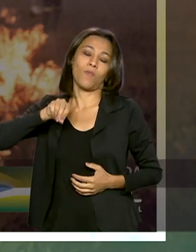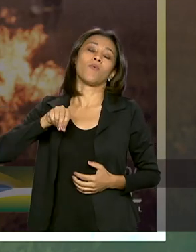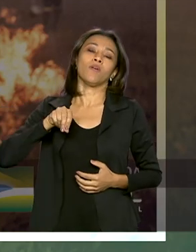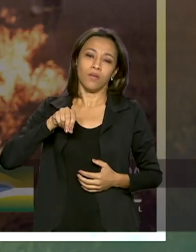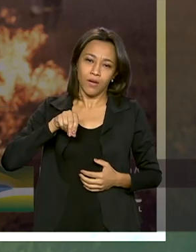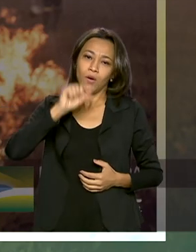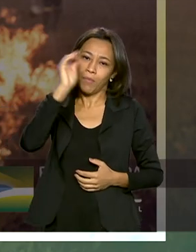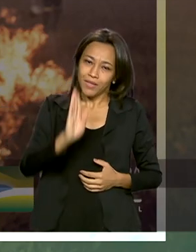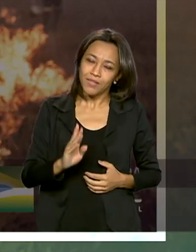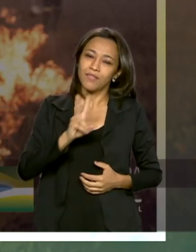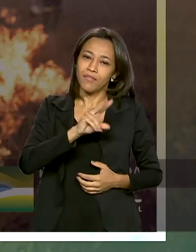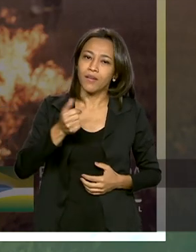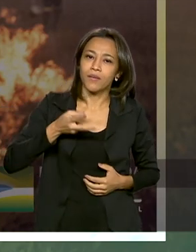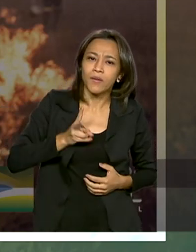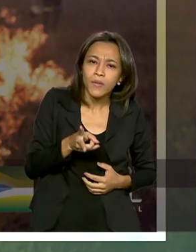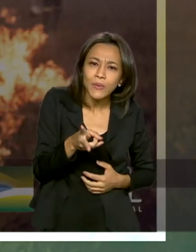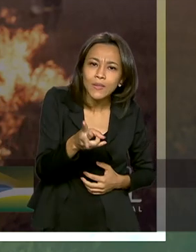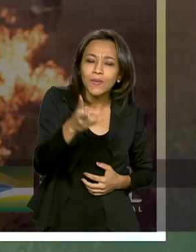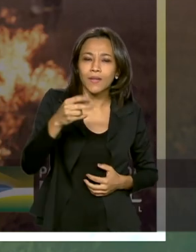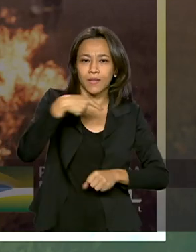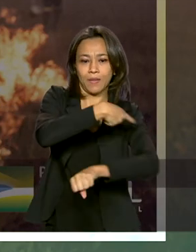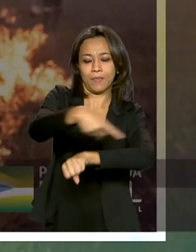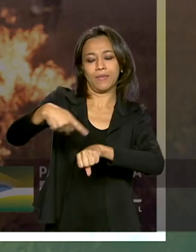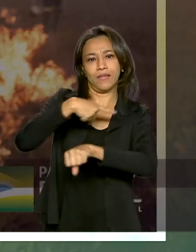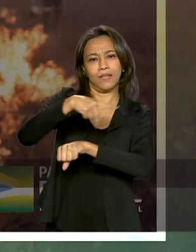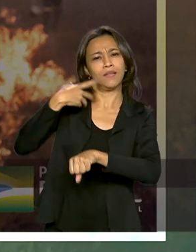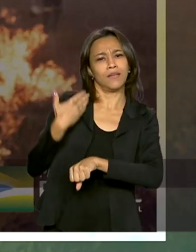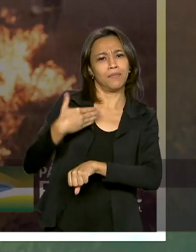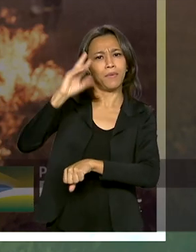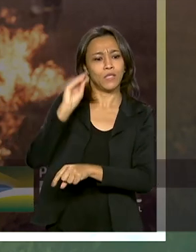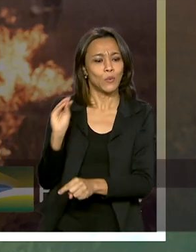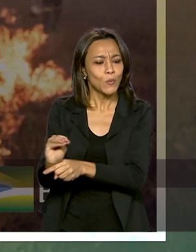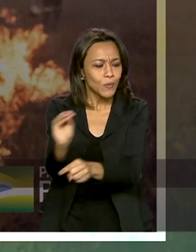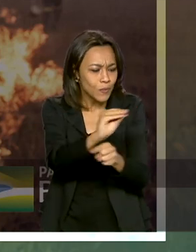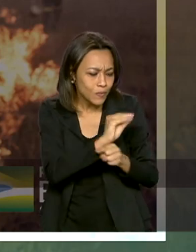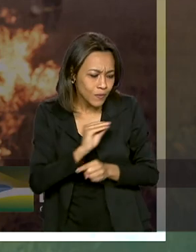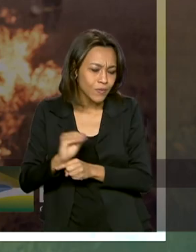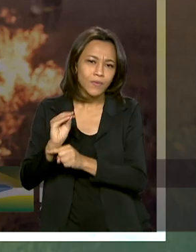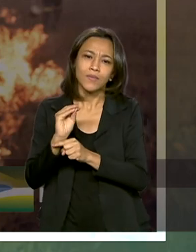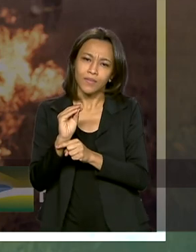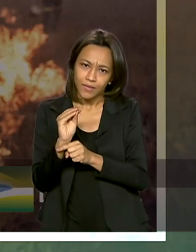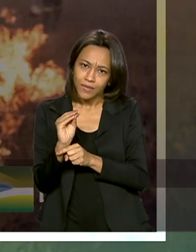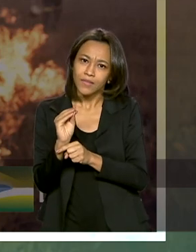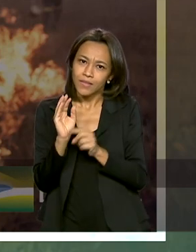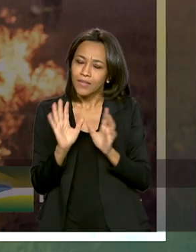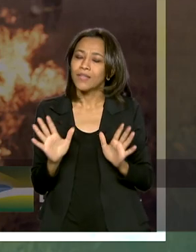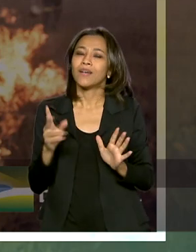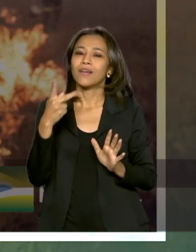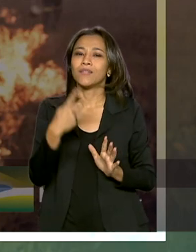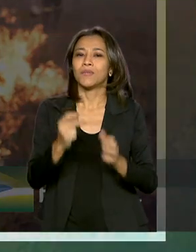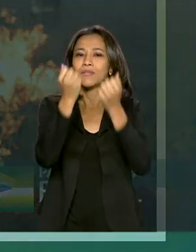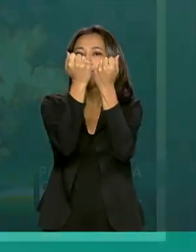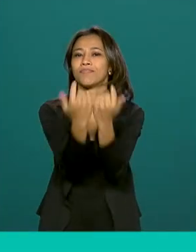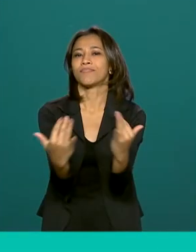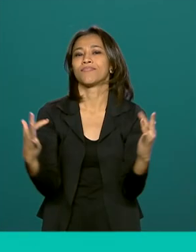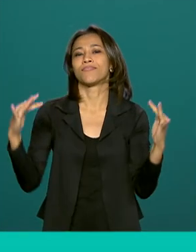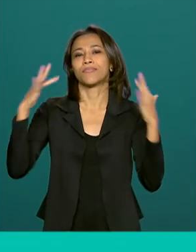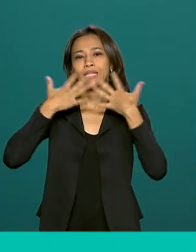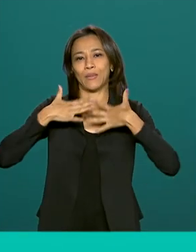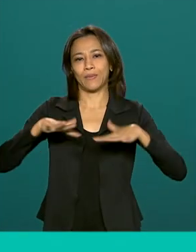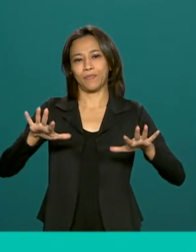permanecerá sendo o país que mais preserva e protege a sua vegetação nativa.